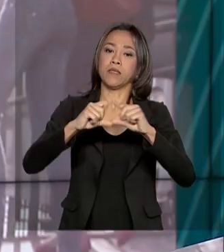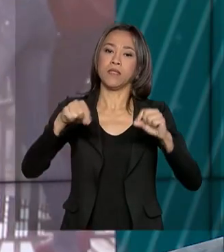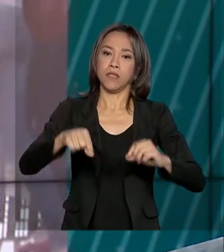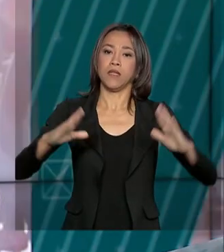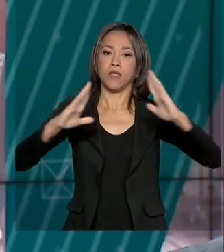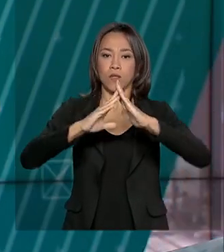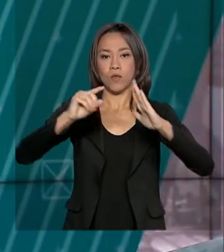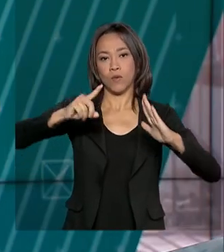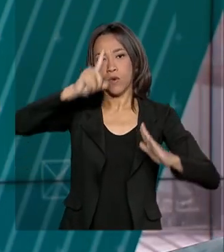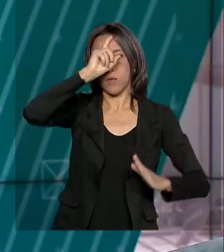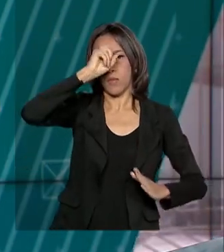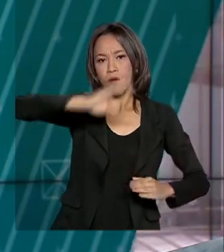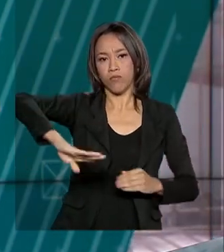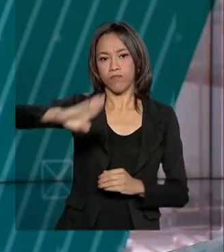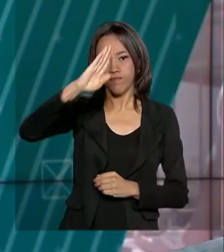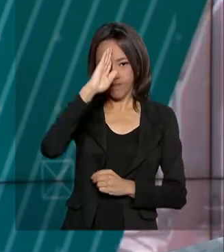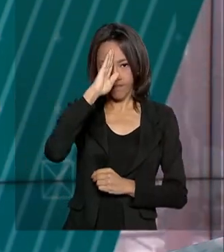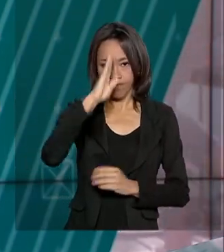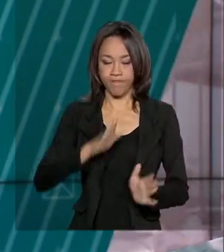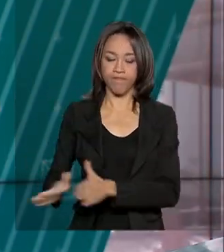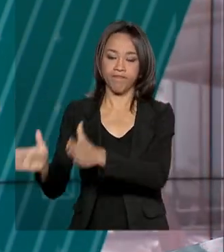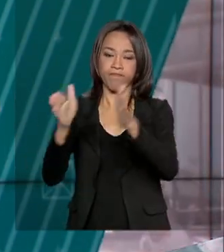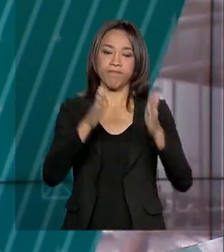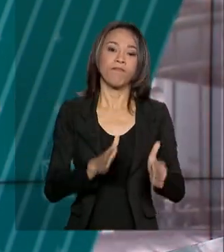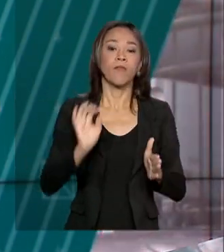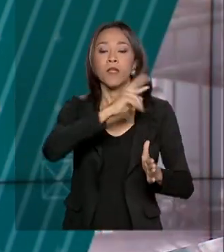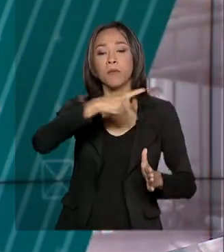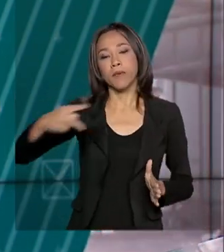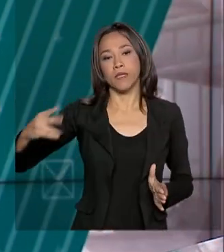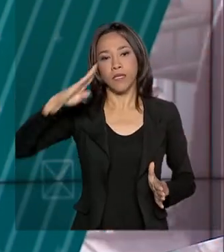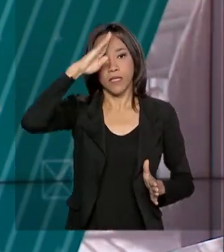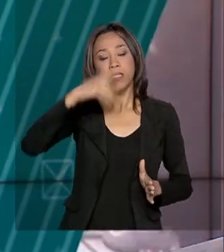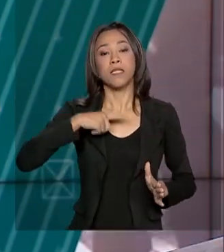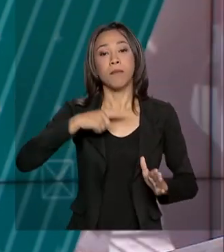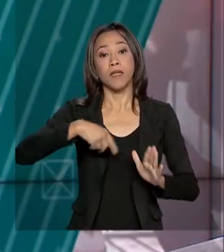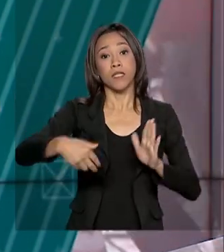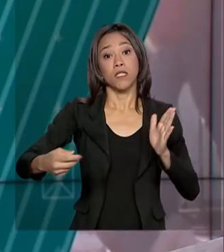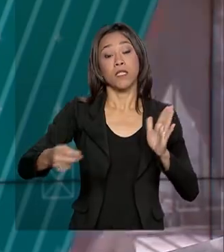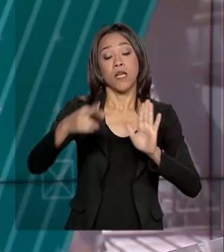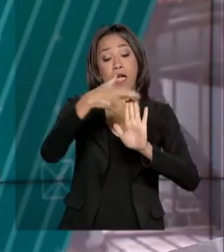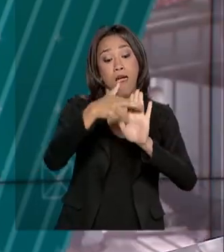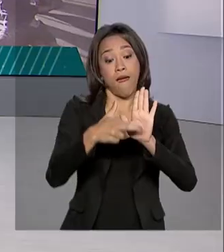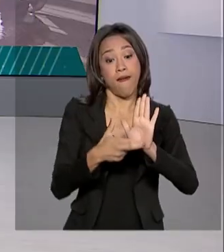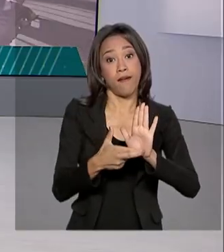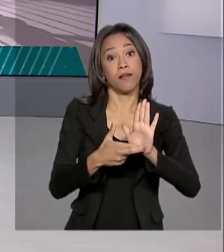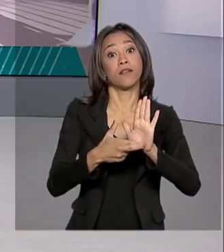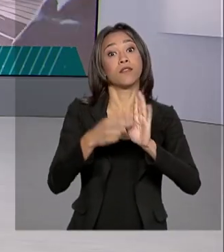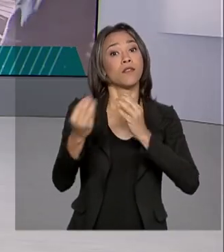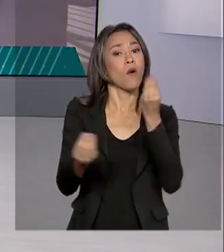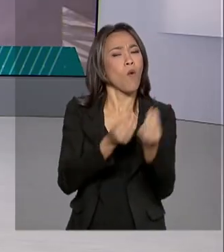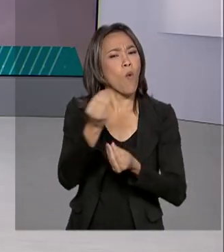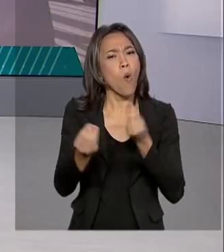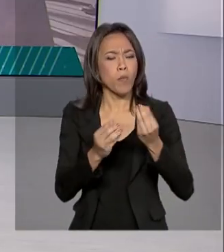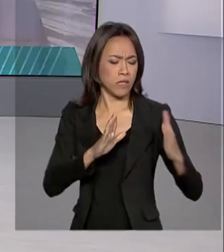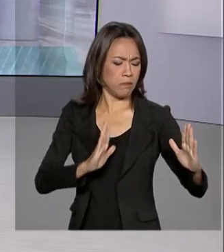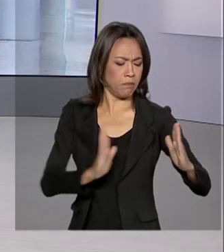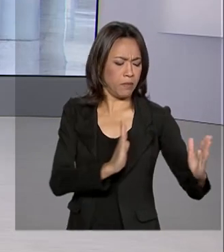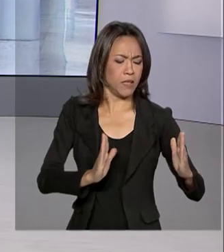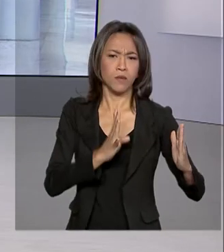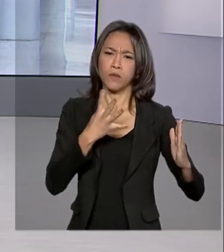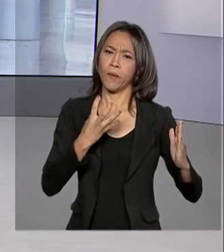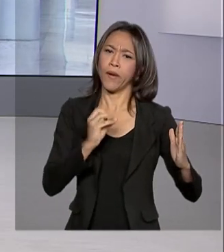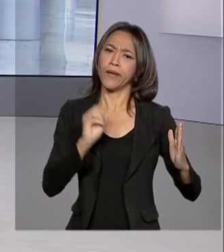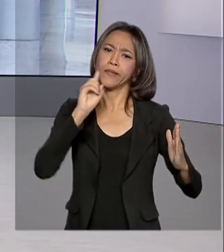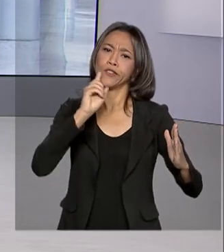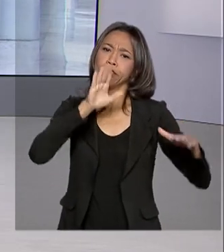E o presidente Jair Bolsonaro sancionou a lei com regras sobre a quarentena. Vamos conversar então com a repórter